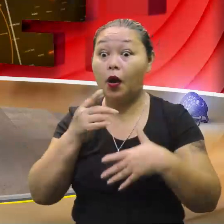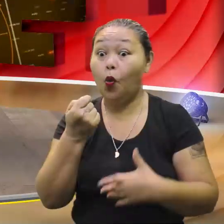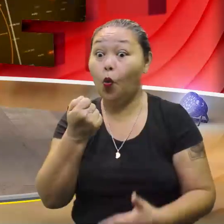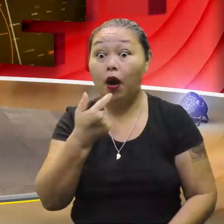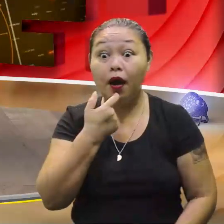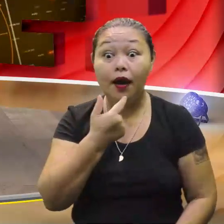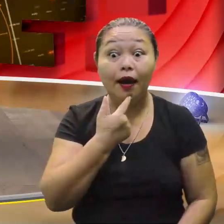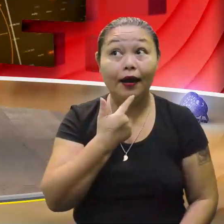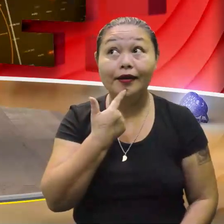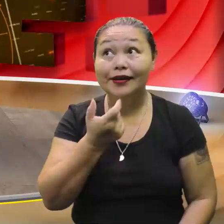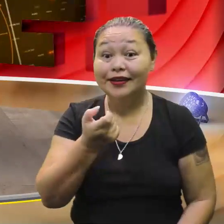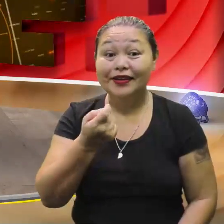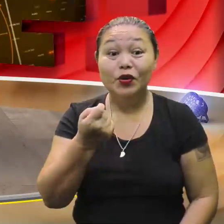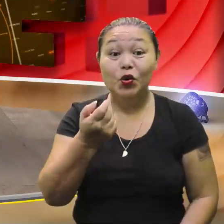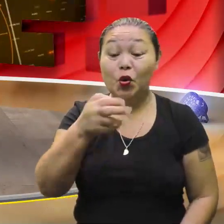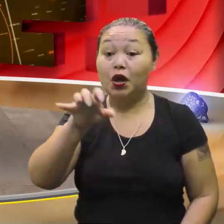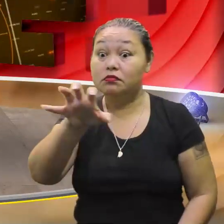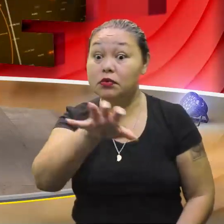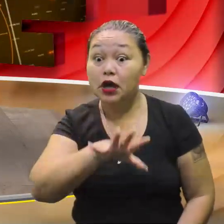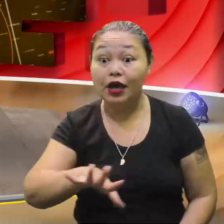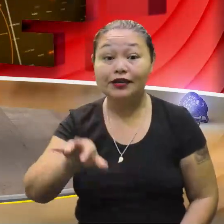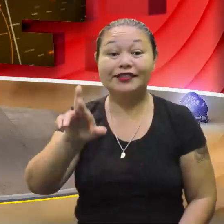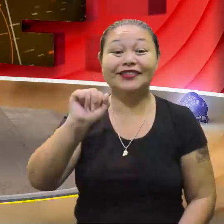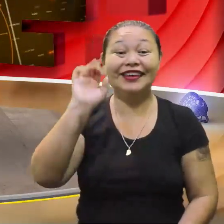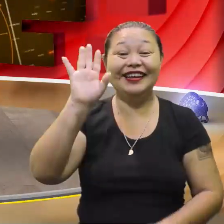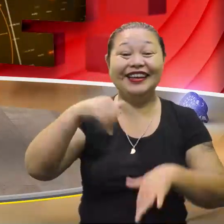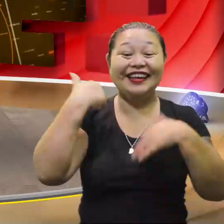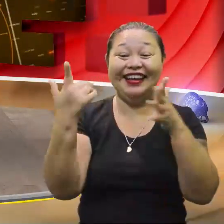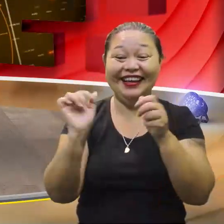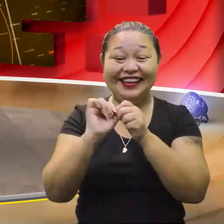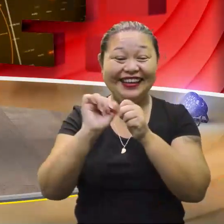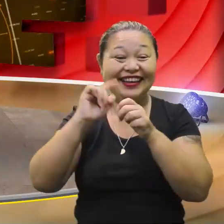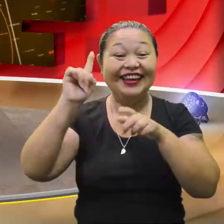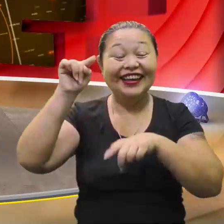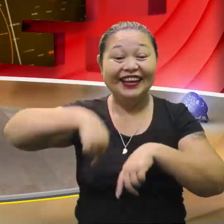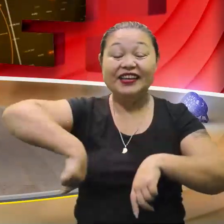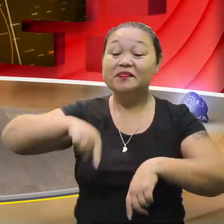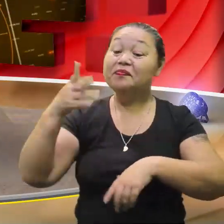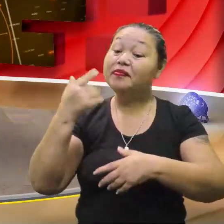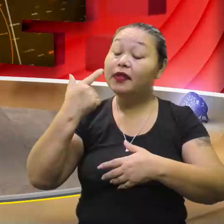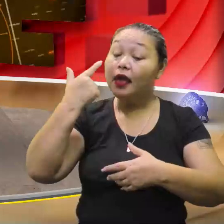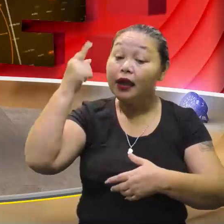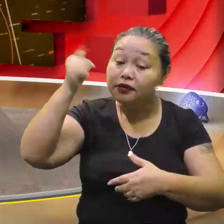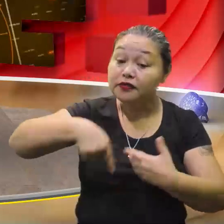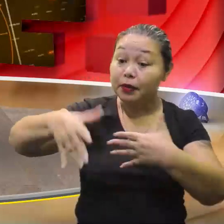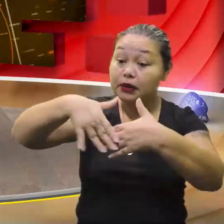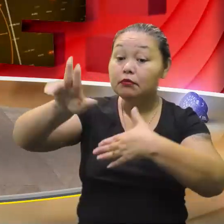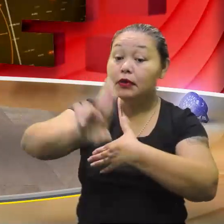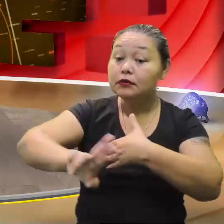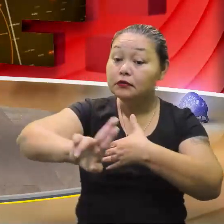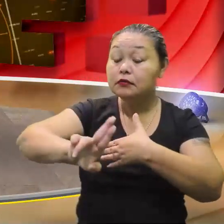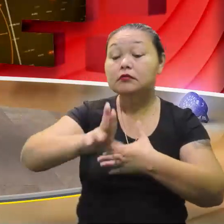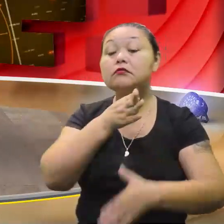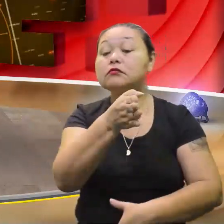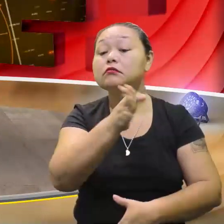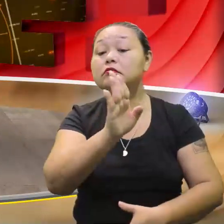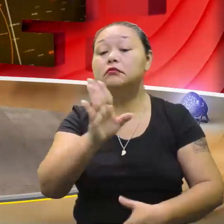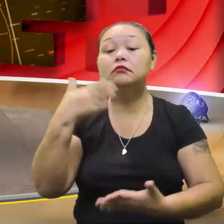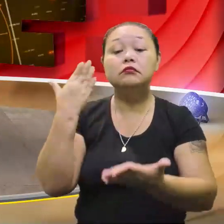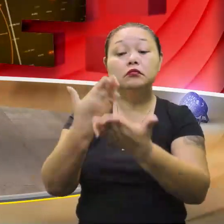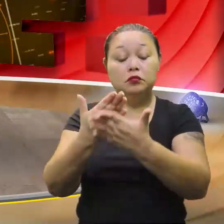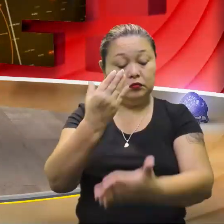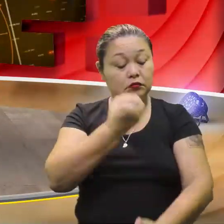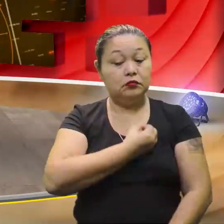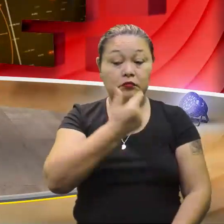quase tudo bem. Vocês perceberam, né? Regionalismo. E claro que a gente vê a matemática aplicada em muitas situações. Aula